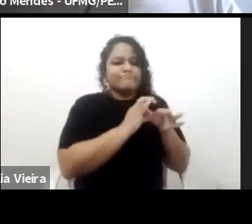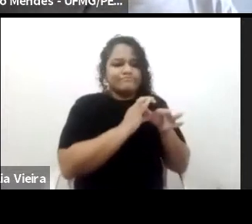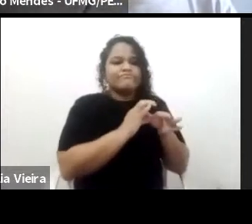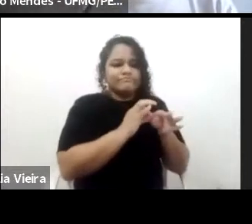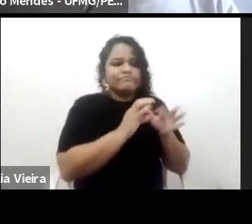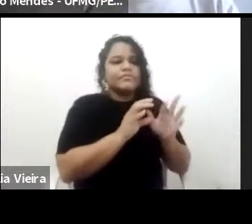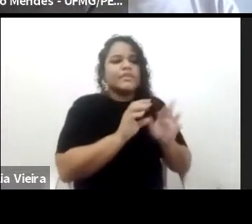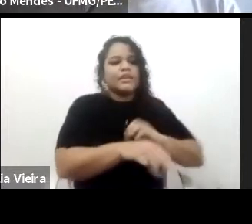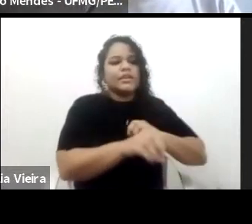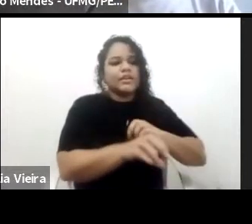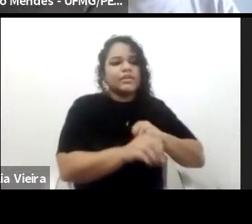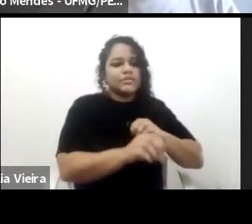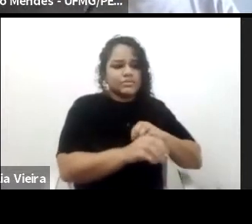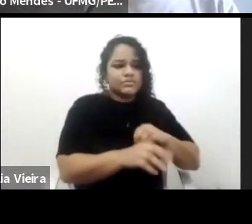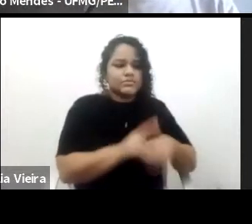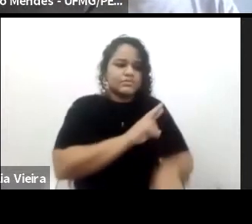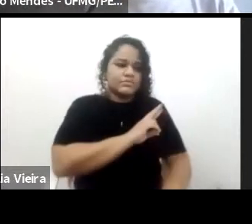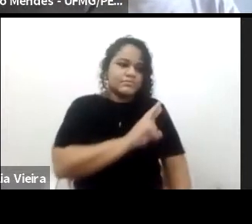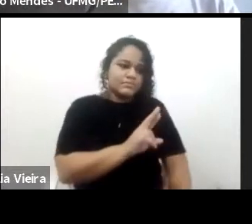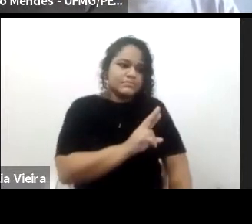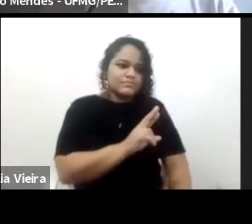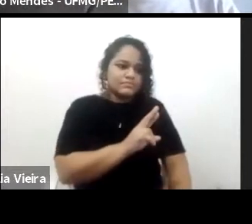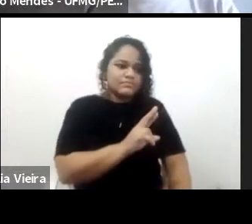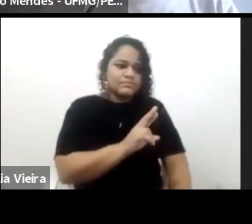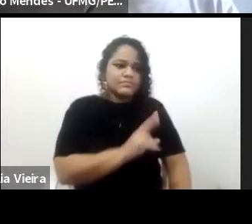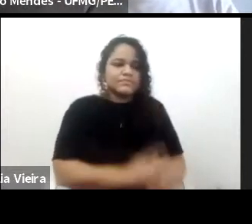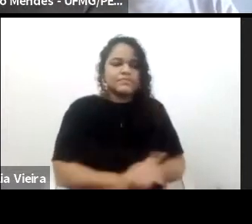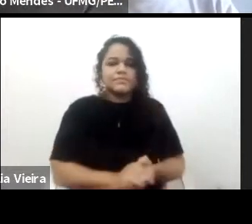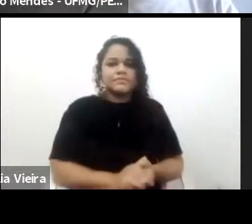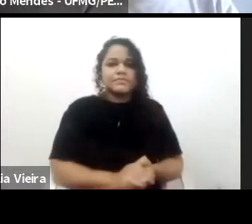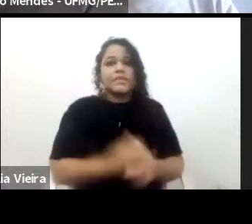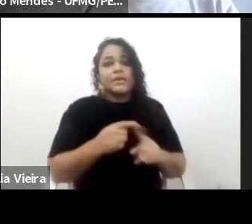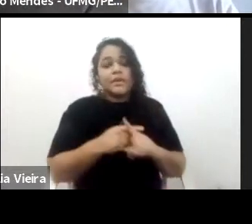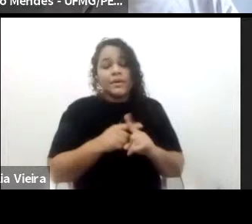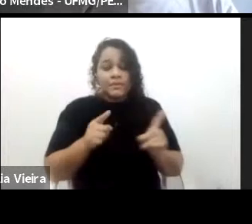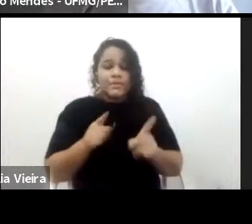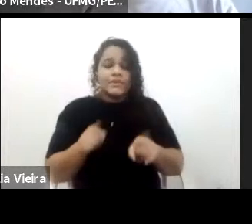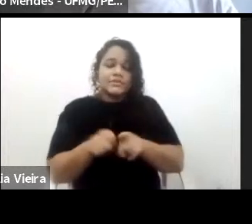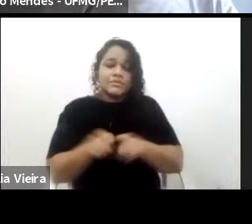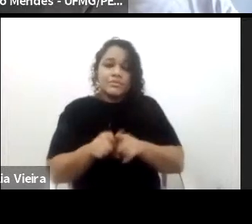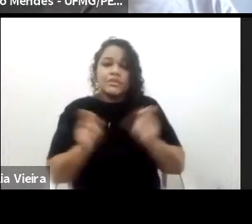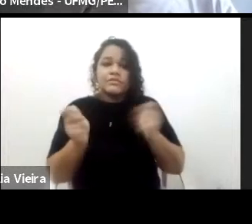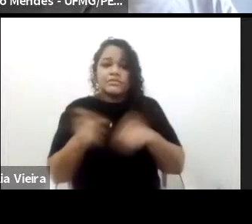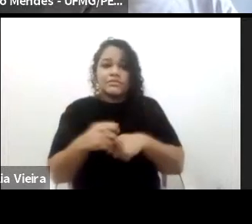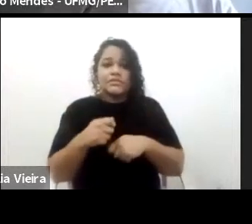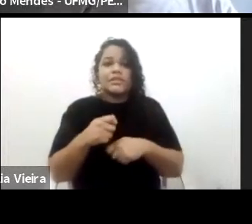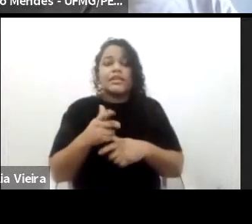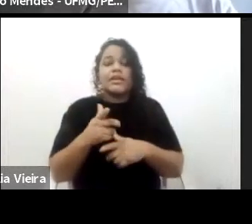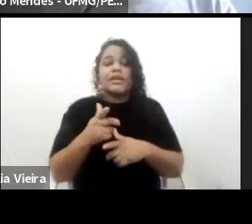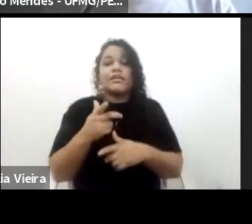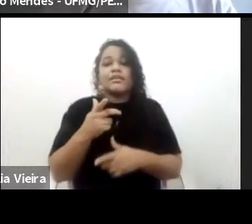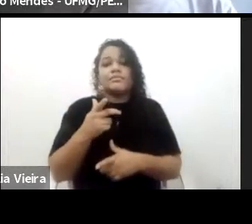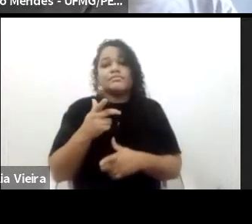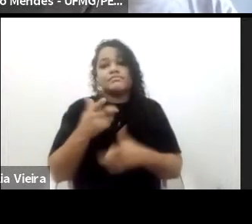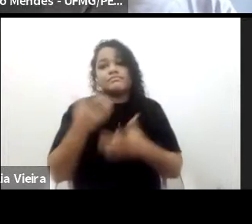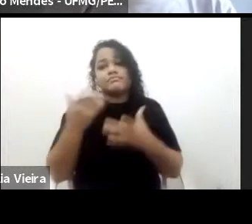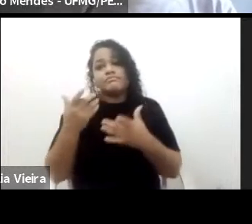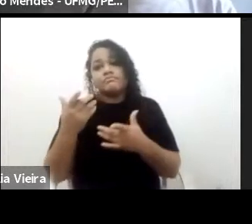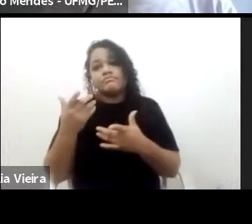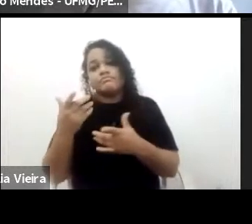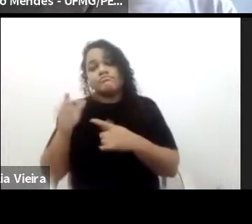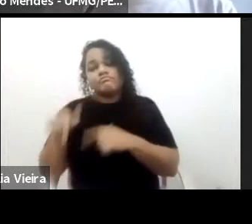que se quer. Agora, por outro lado, a gente pode falar também dos negros que se tornavam